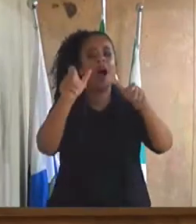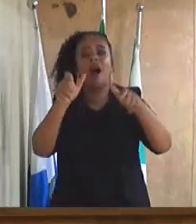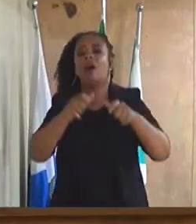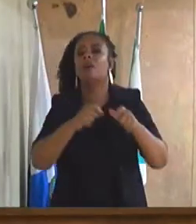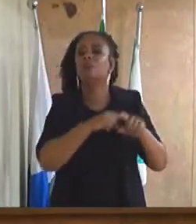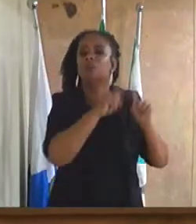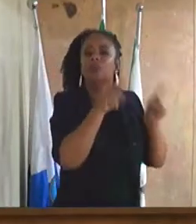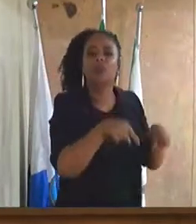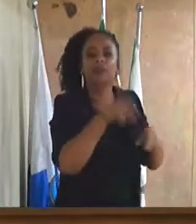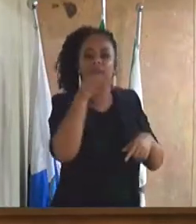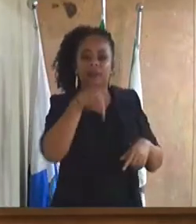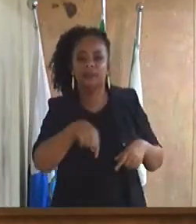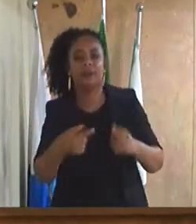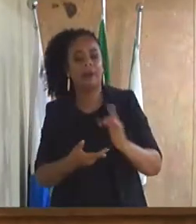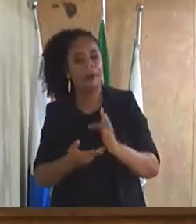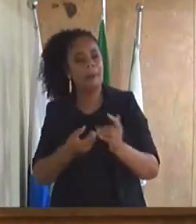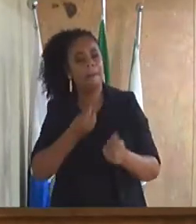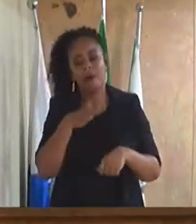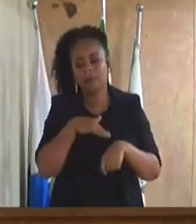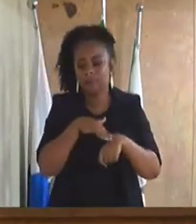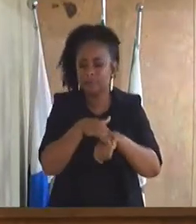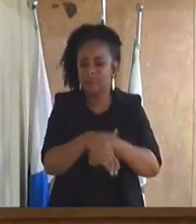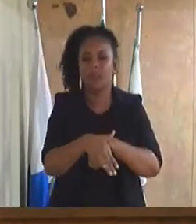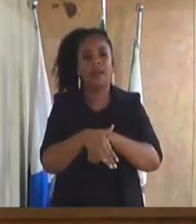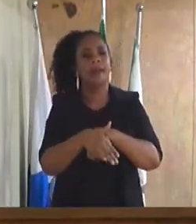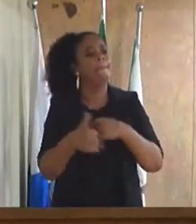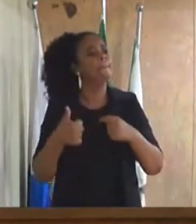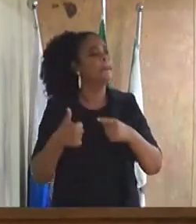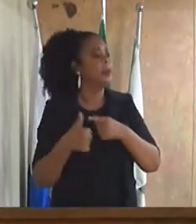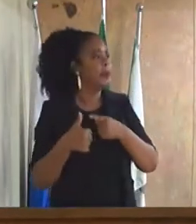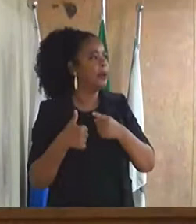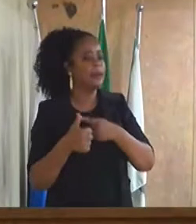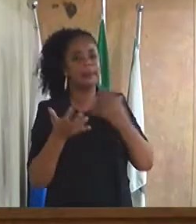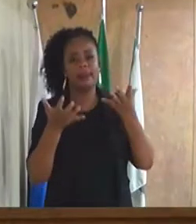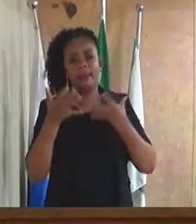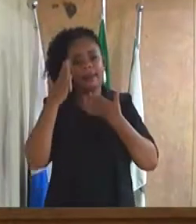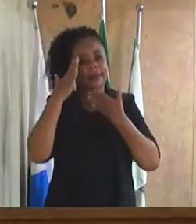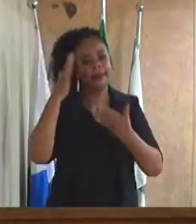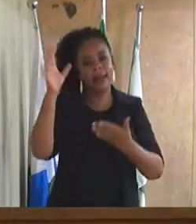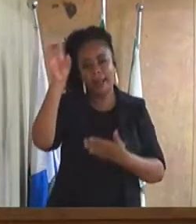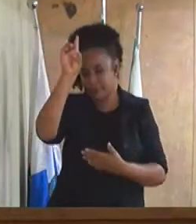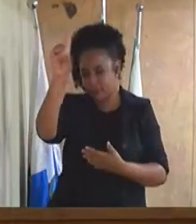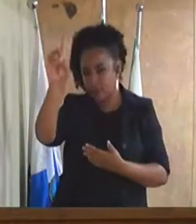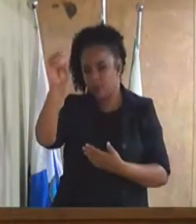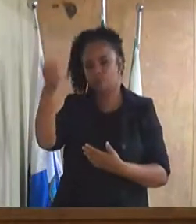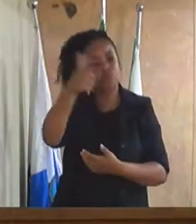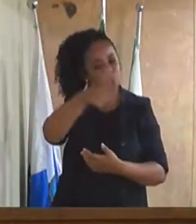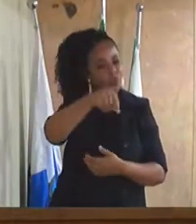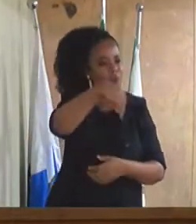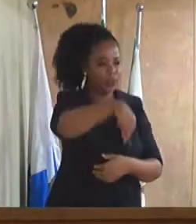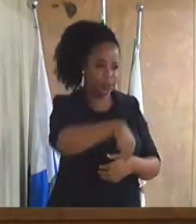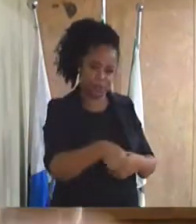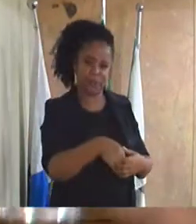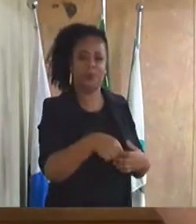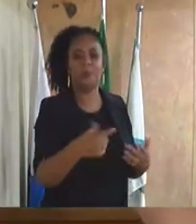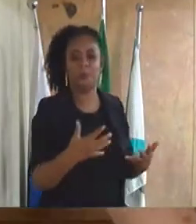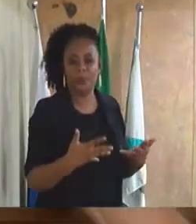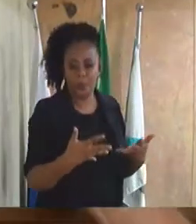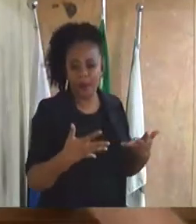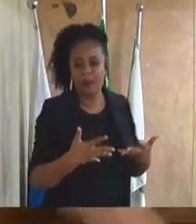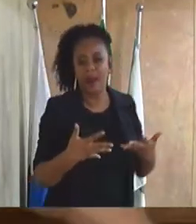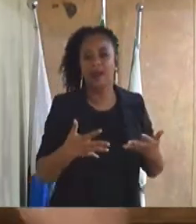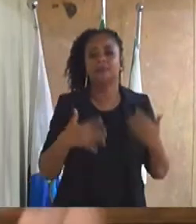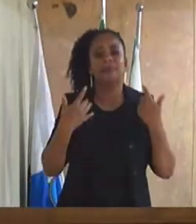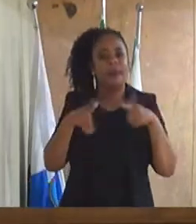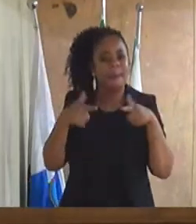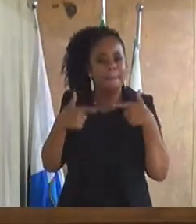casa, muito boa noite. Primeiramente, quero agradecer ao nosso Deus por estarmos aqui novamente, ao nosso trabalho,